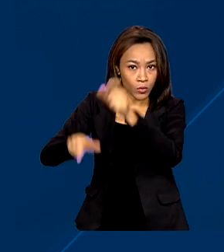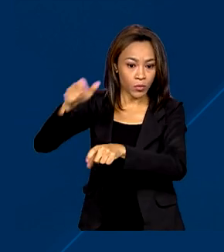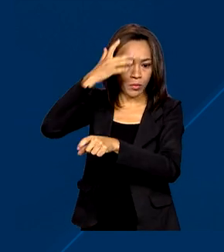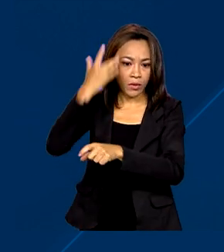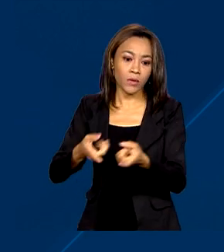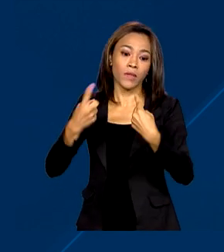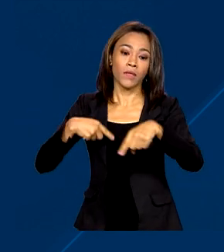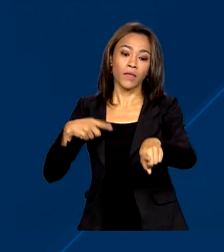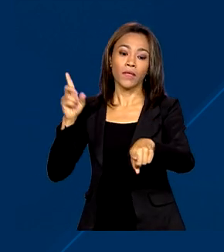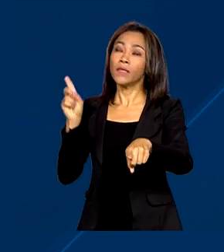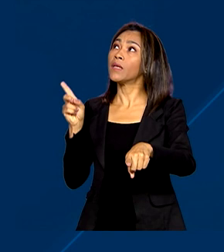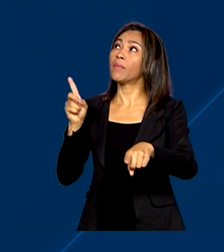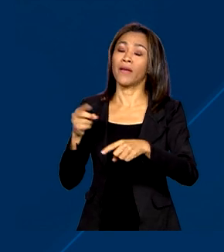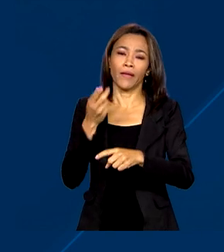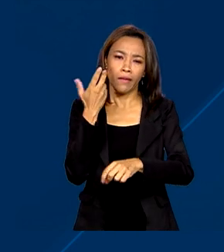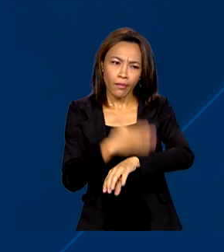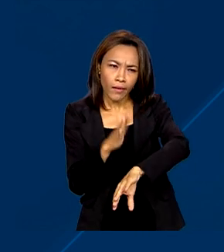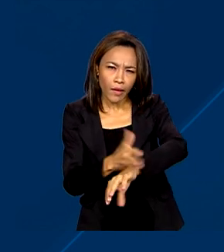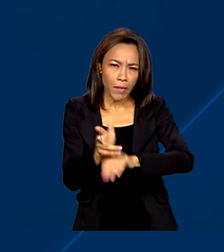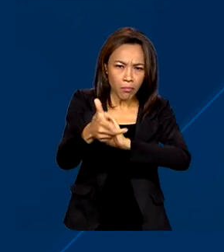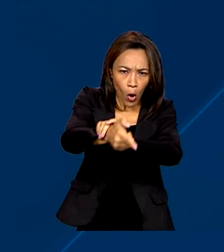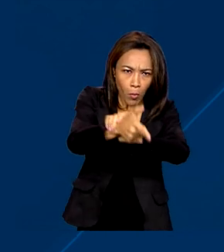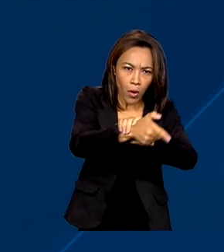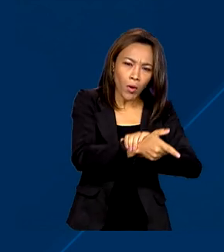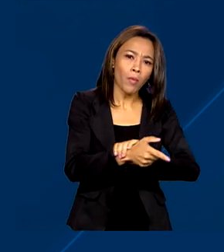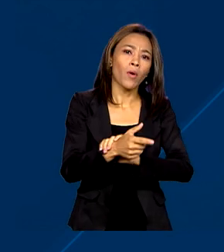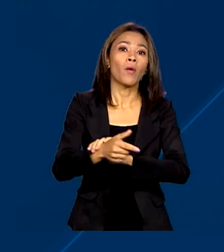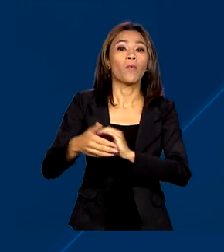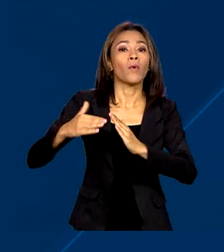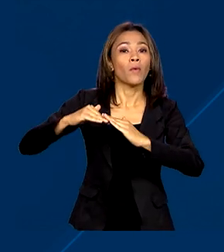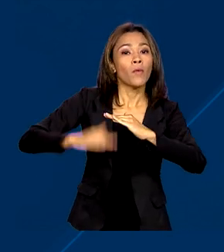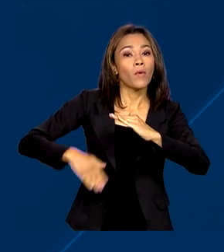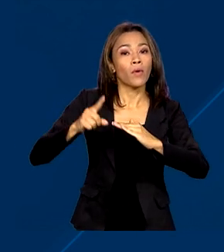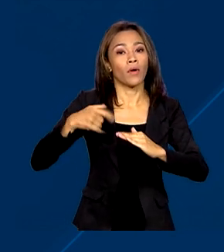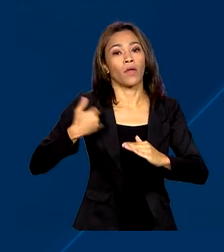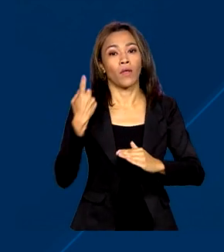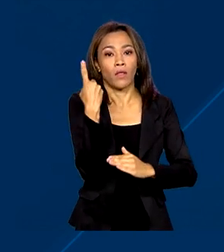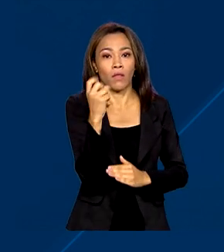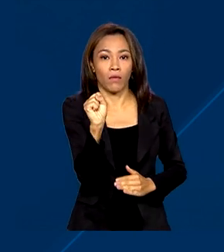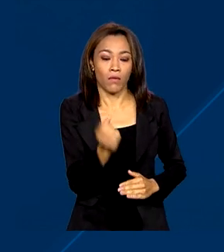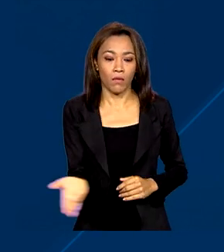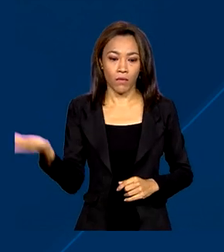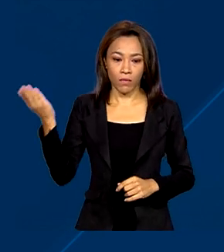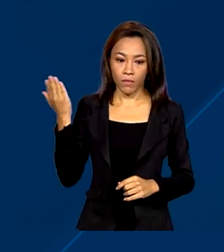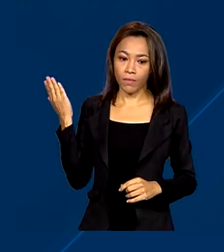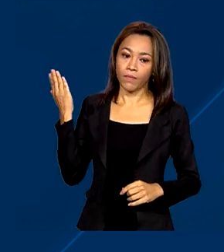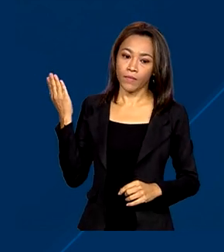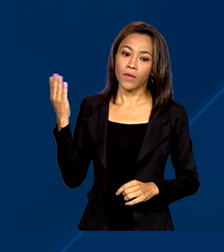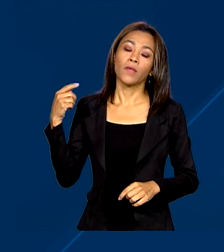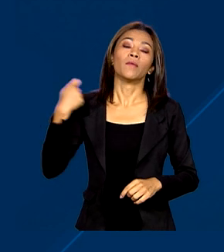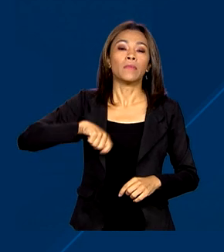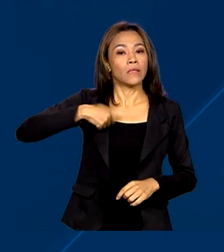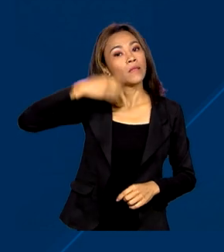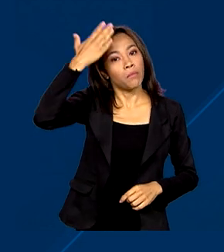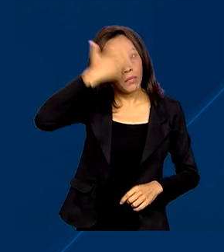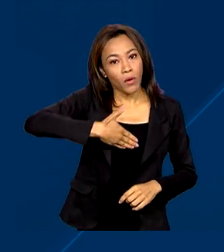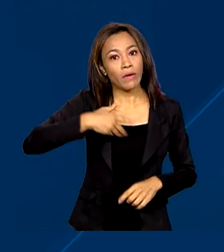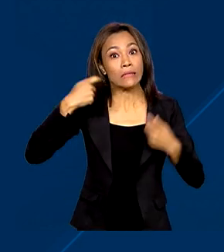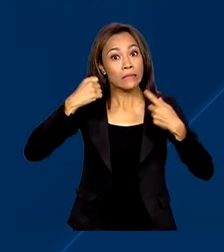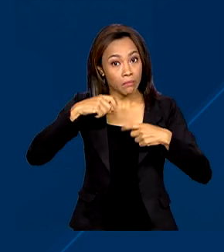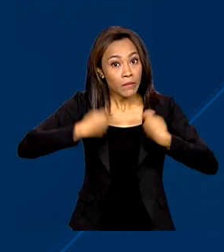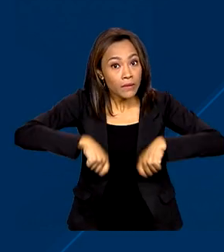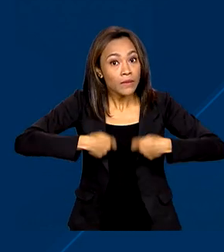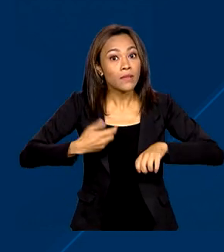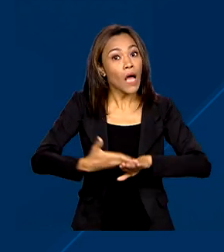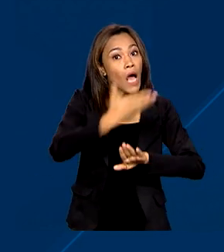desportivo por menores de 18 anos. Já o porte de arma fica condicionado à comprovação da necessidade. Antes,